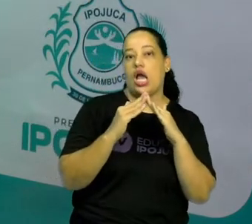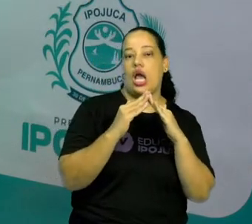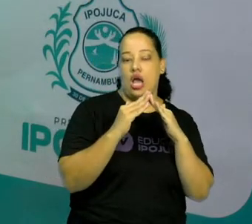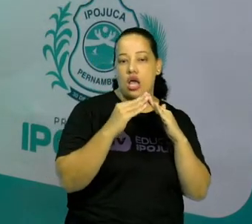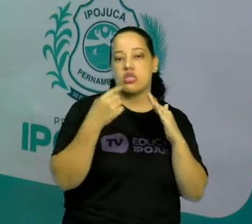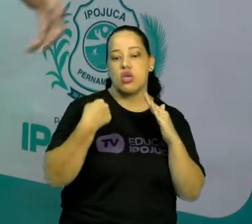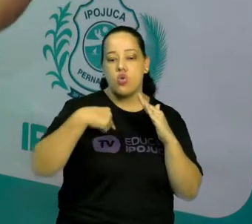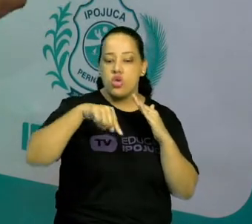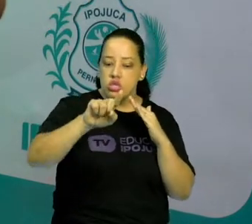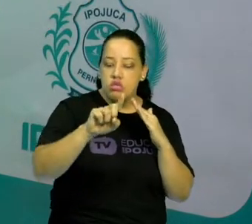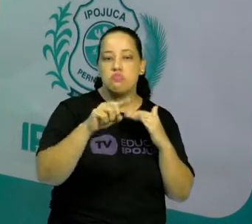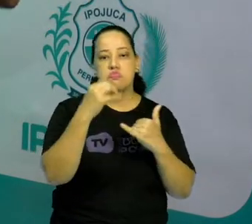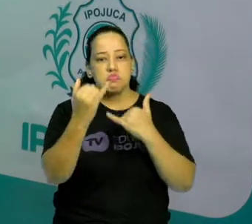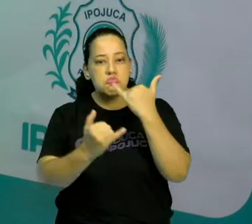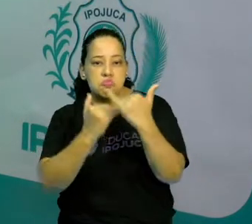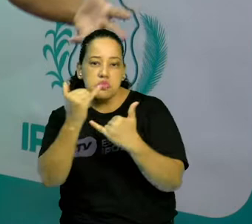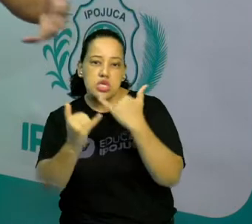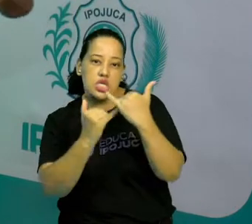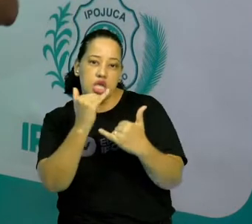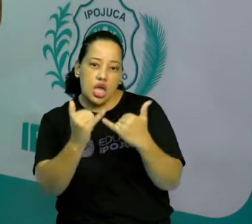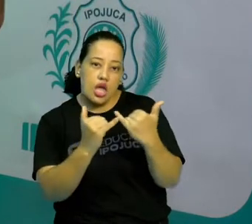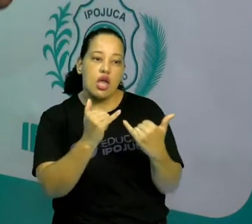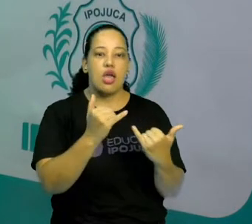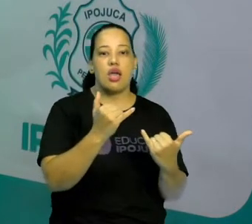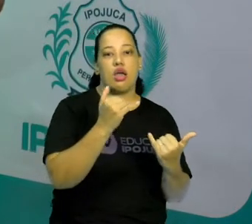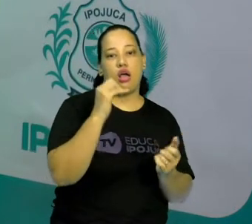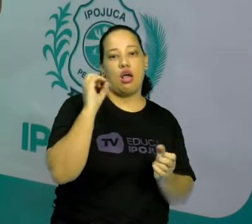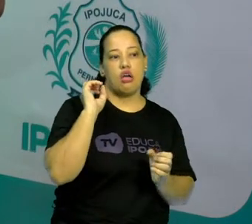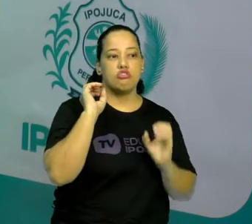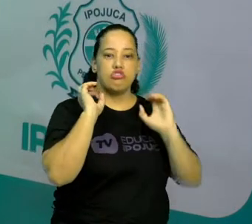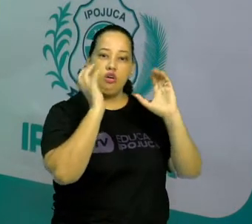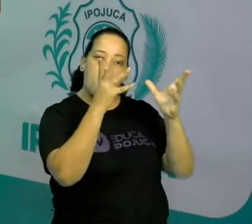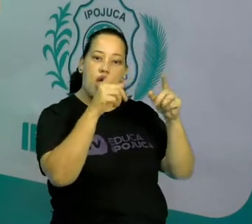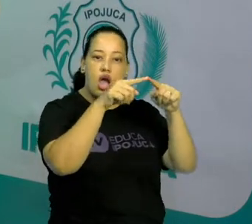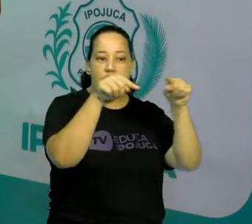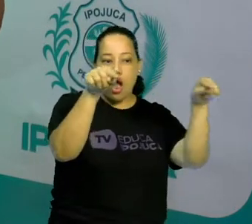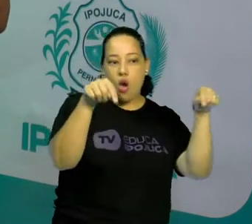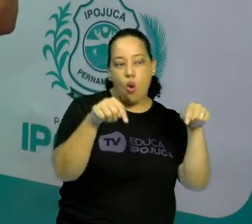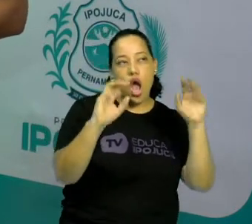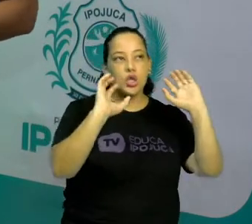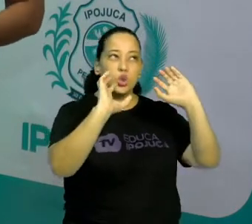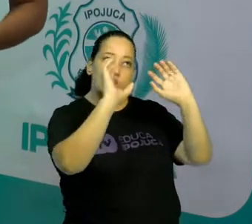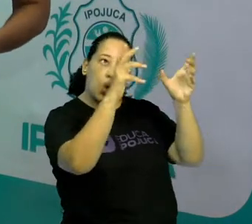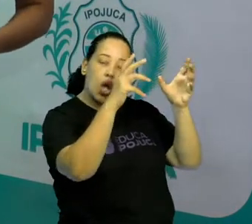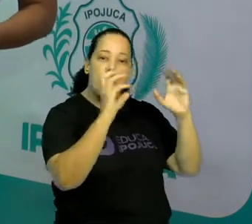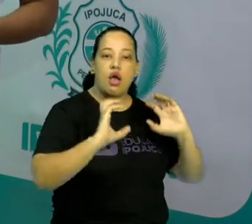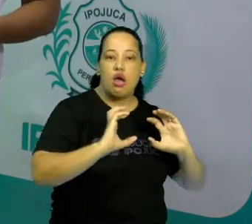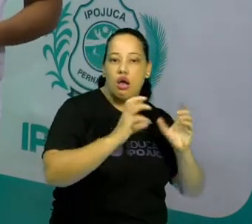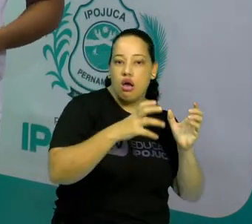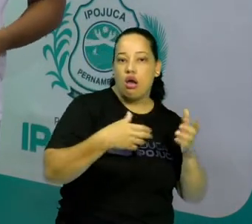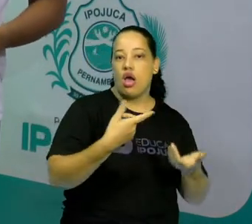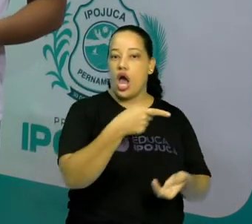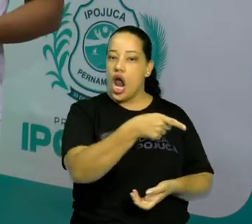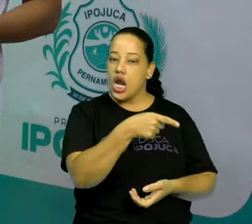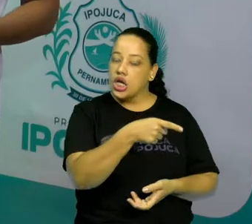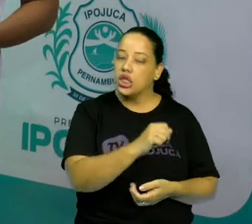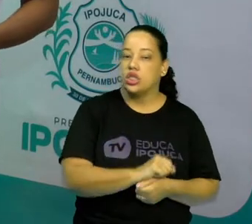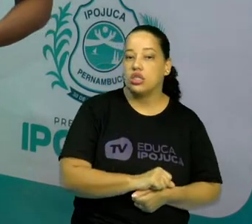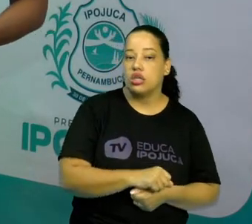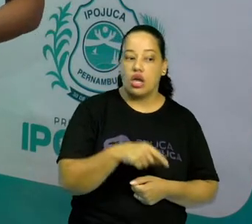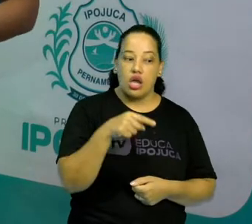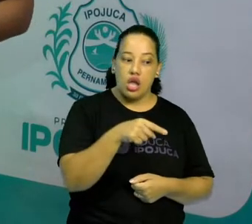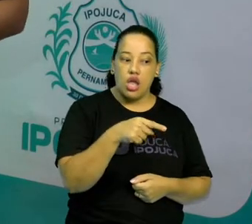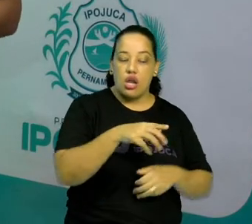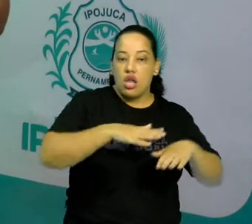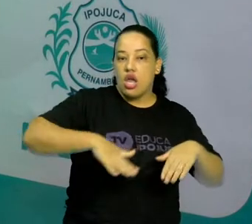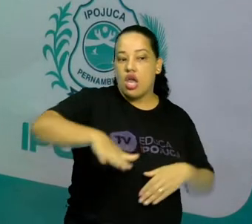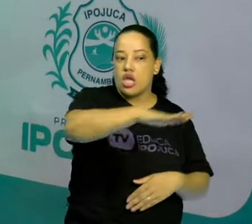para jogar na rua, na praça, numa quadra, se aquele espaço, aquele ambiente, ele é